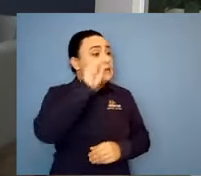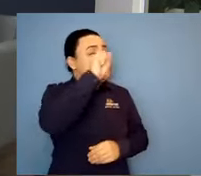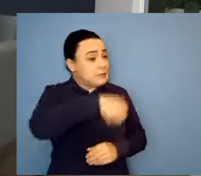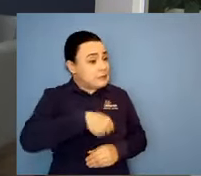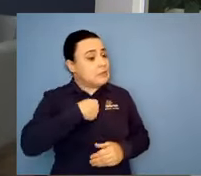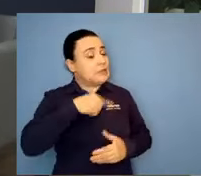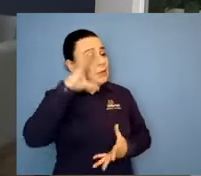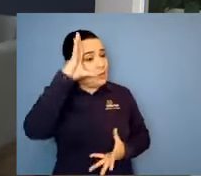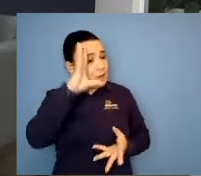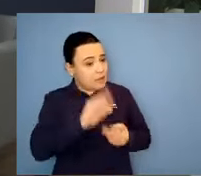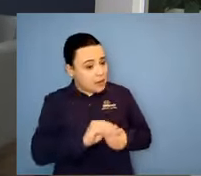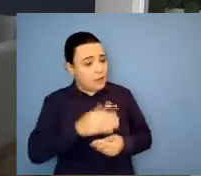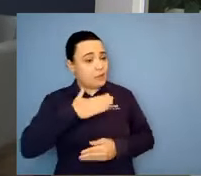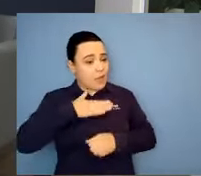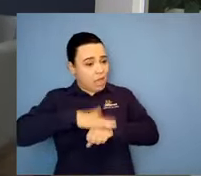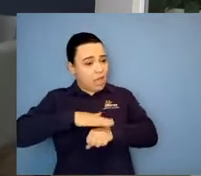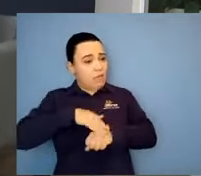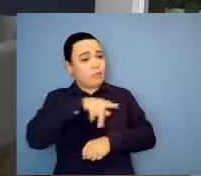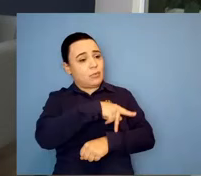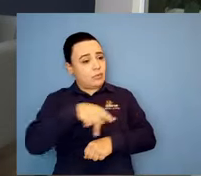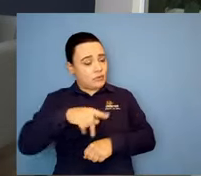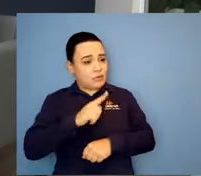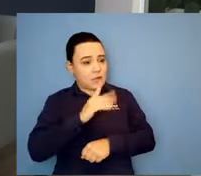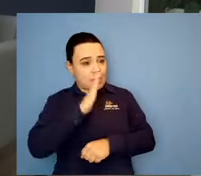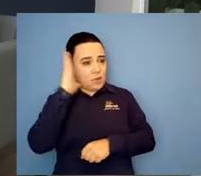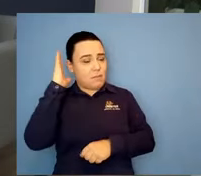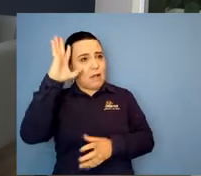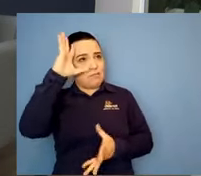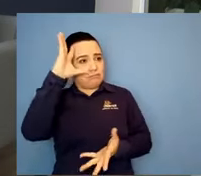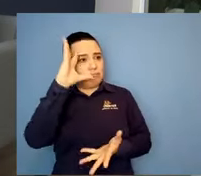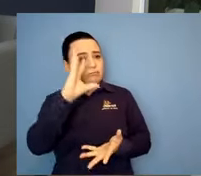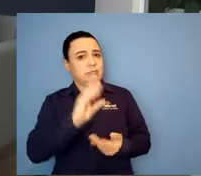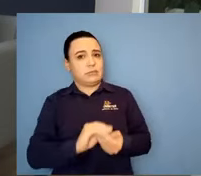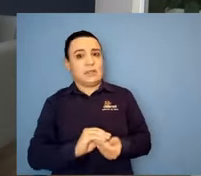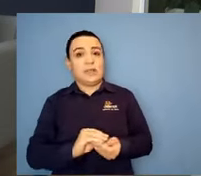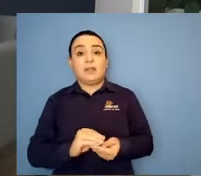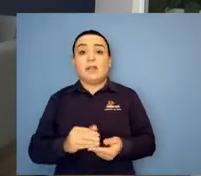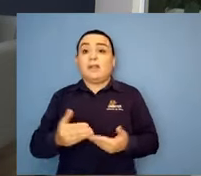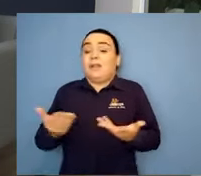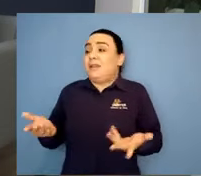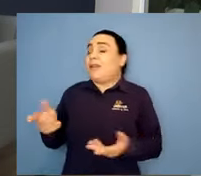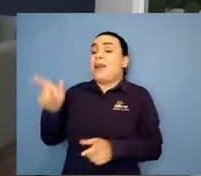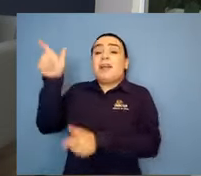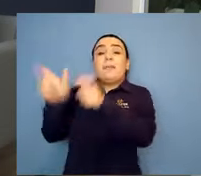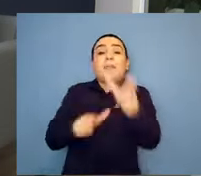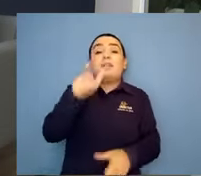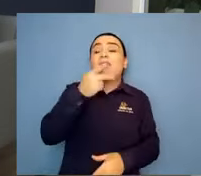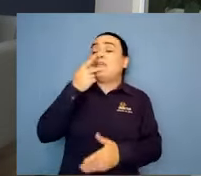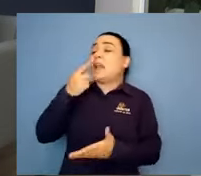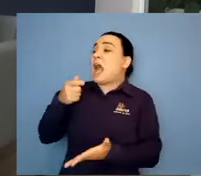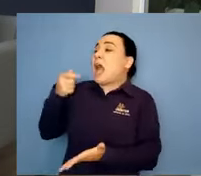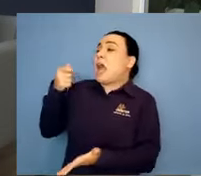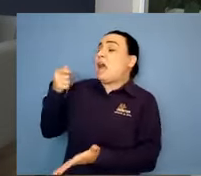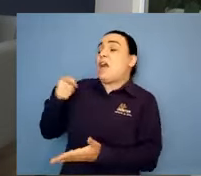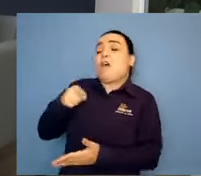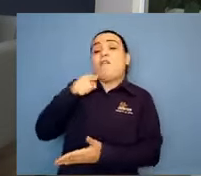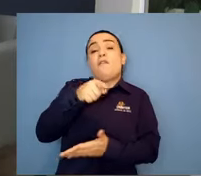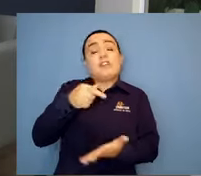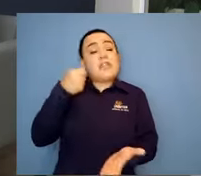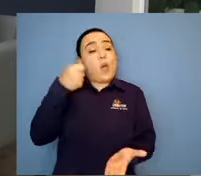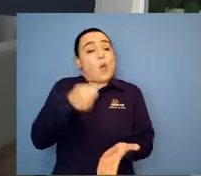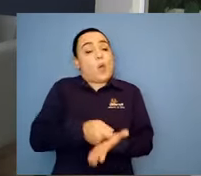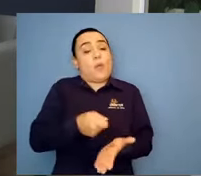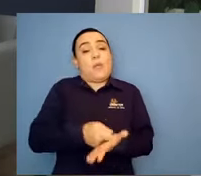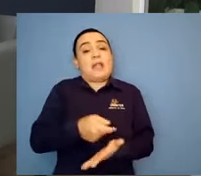Sim, tem. Porque, assim, as pessoas acham que eu sou obrigada e eu não sou obrigada, né? Eu faço por amor à causa. Então,